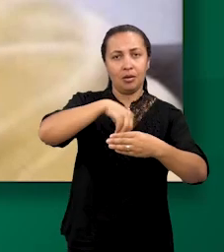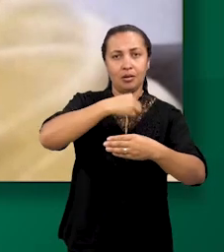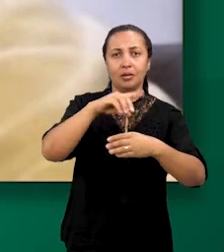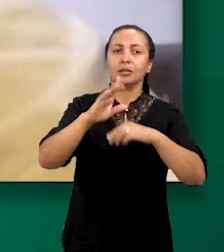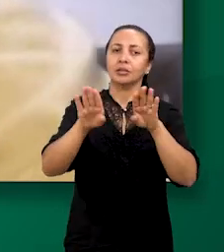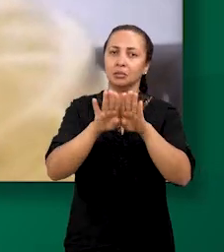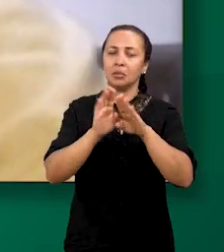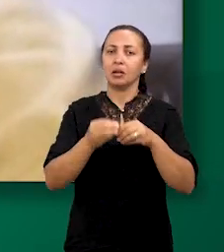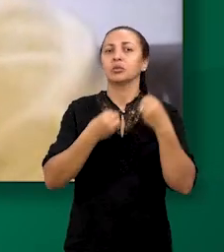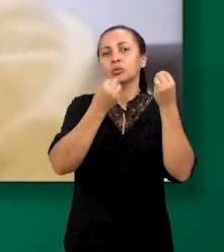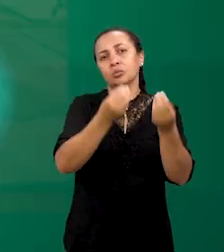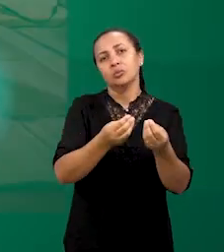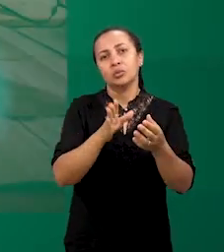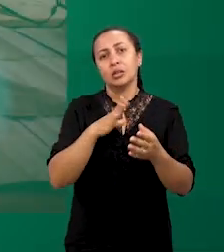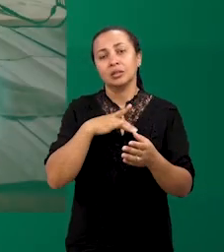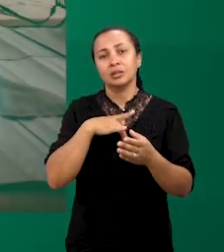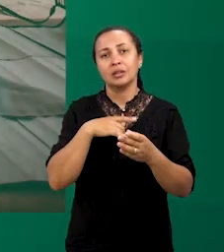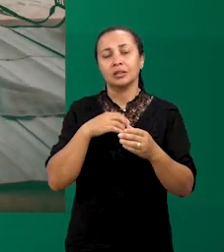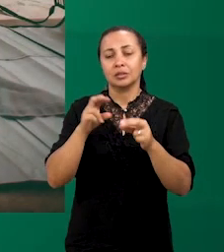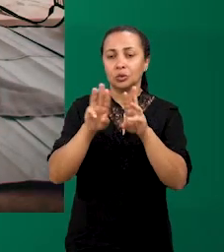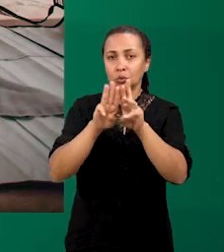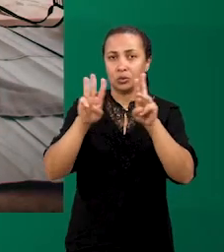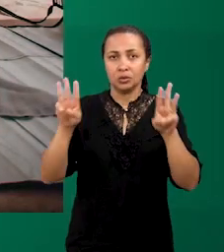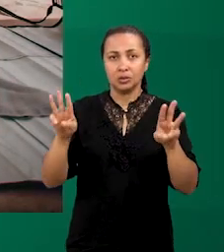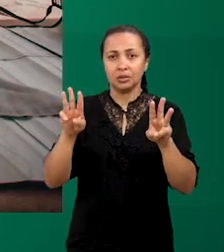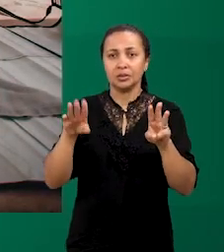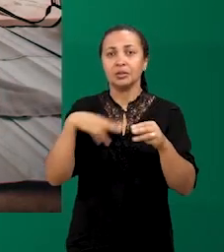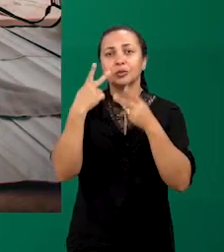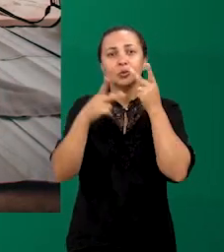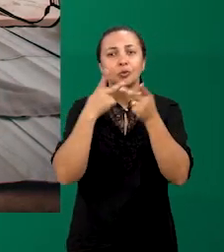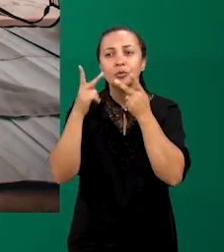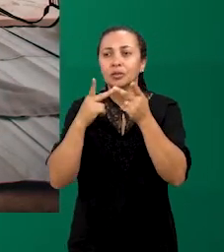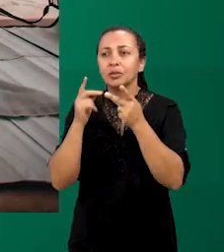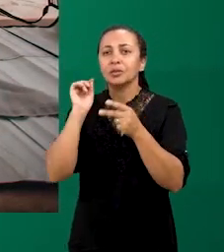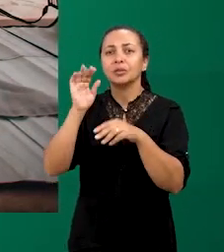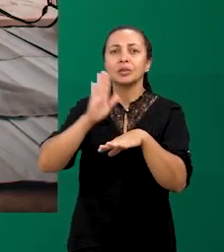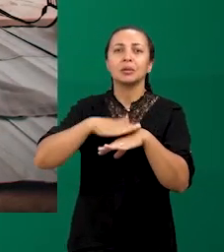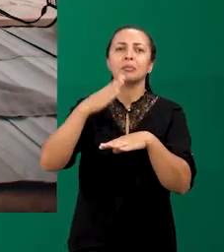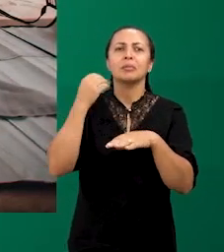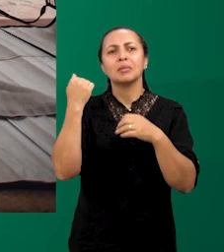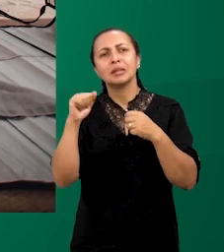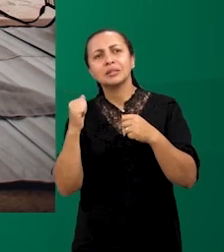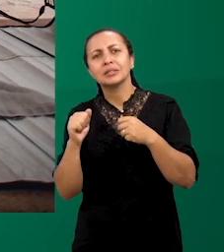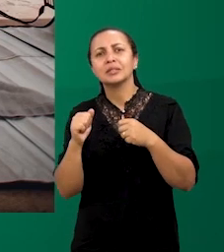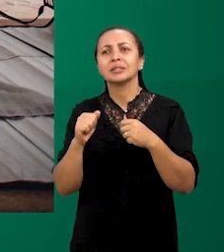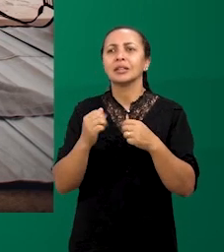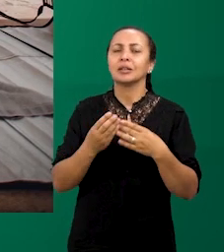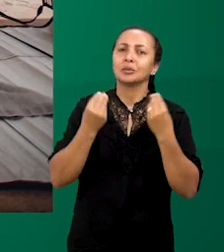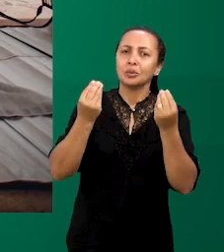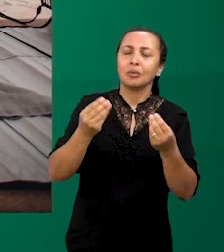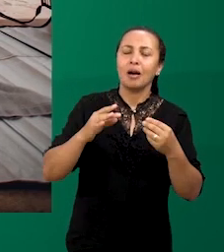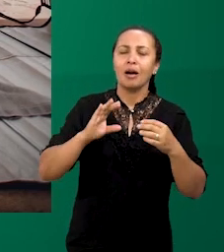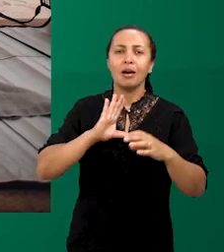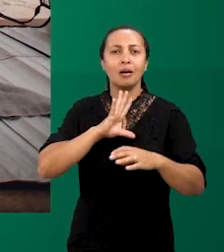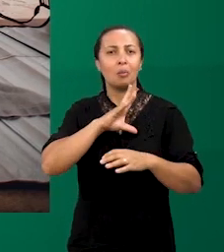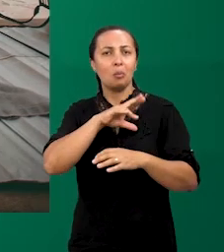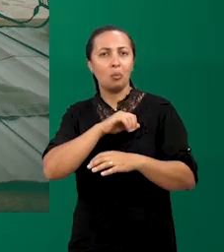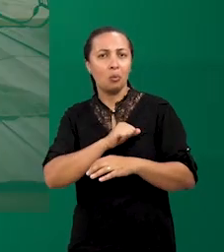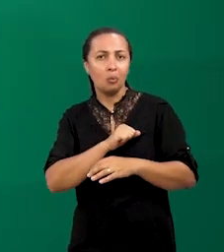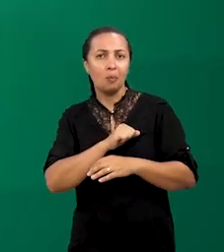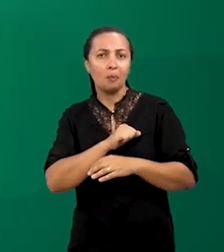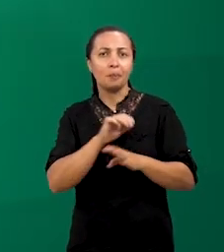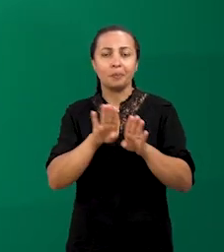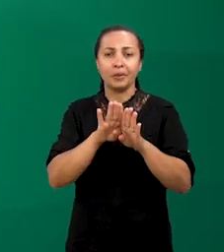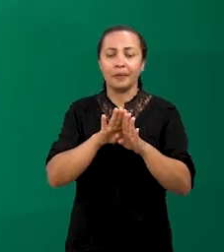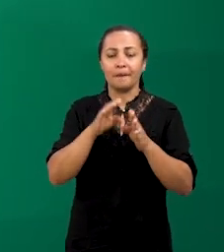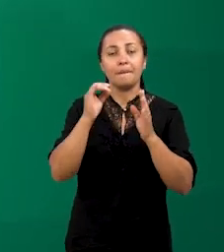Ele colocou essas opções no site. E aí a gente foi falando o que mais ou menos era necessário, tipo o Doar Amor tem lá cadastrado